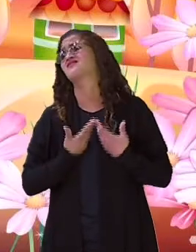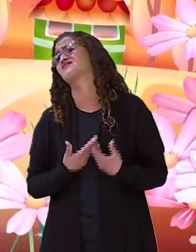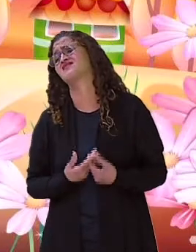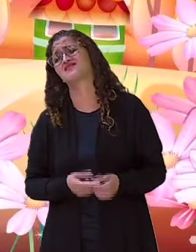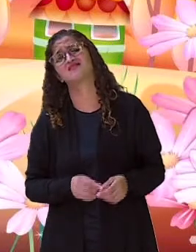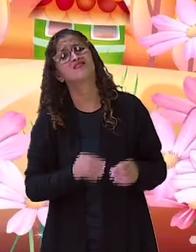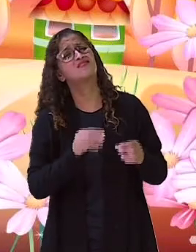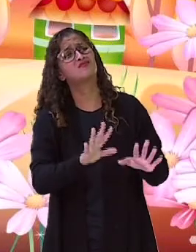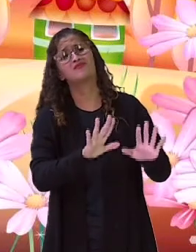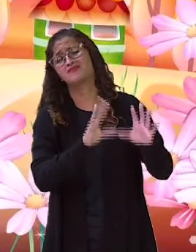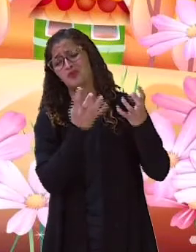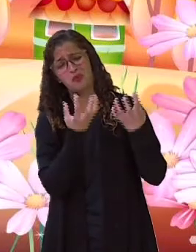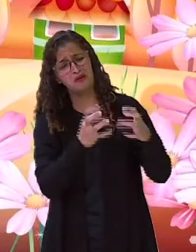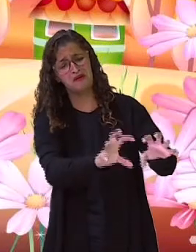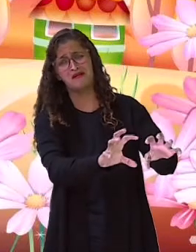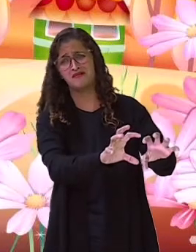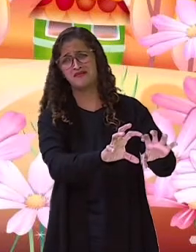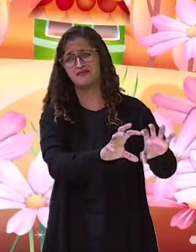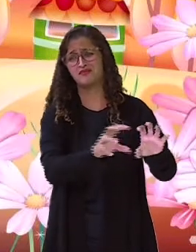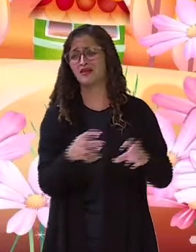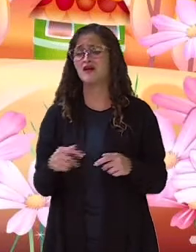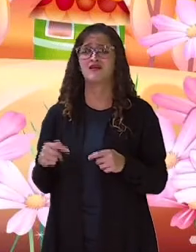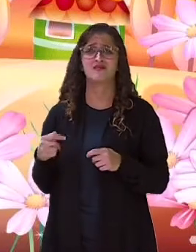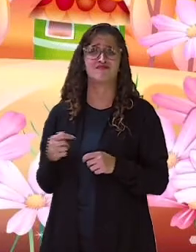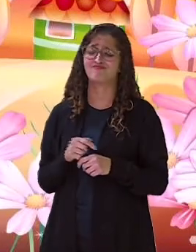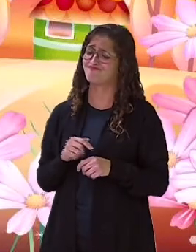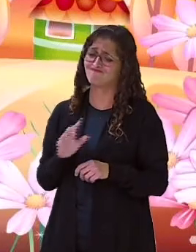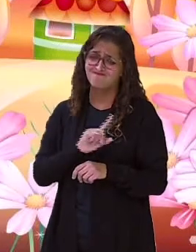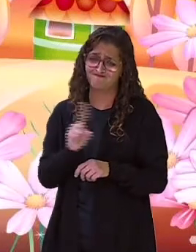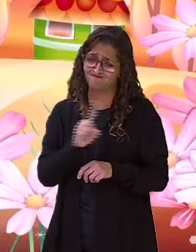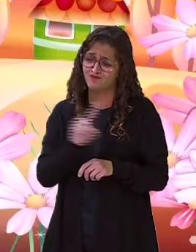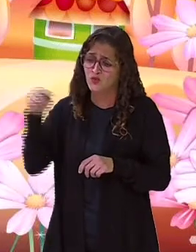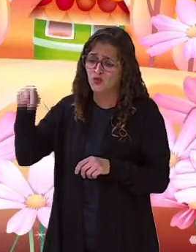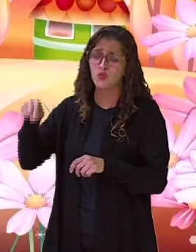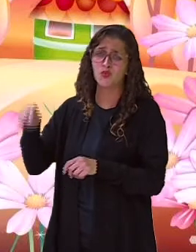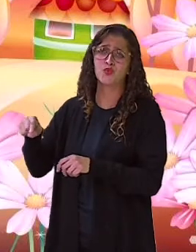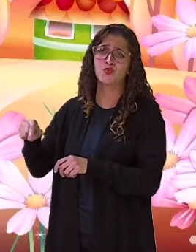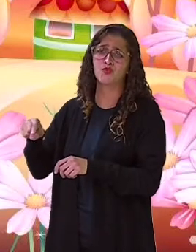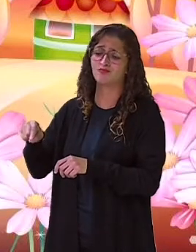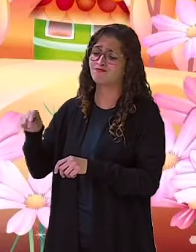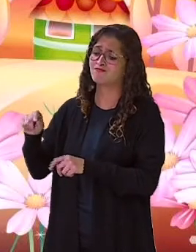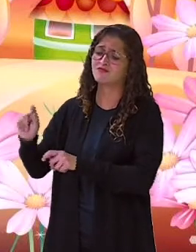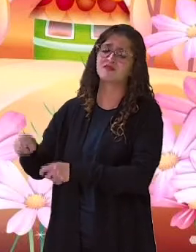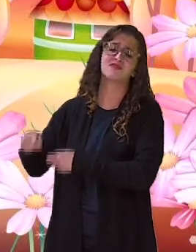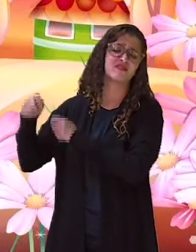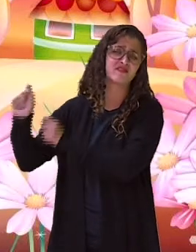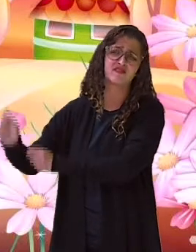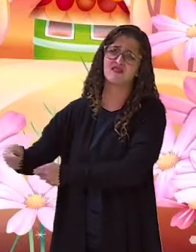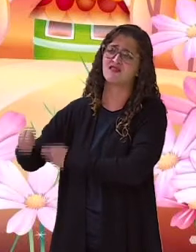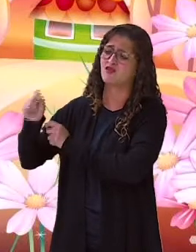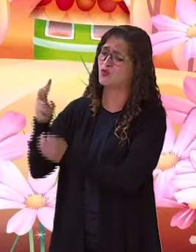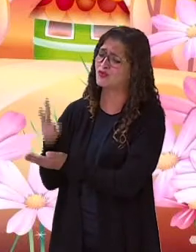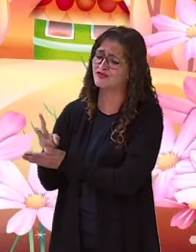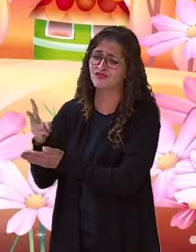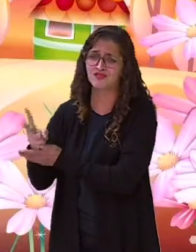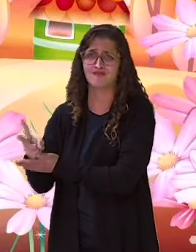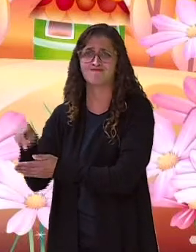Agradeceu muito, mas que assim não dava, que preferia continuar vivendo a sua vidinha de sempre.